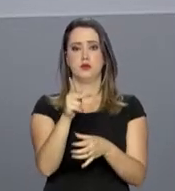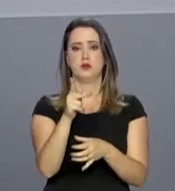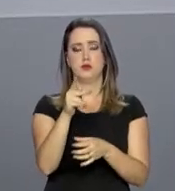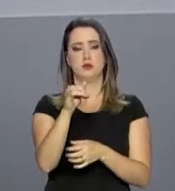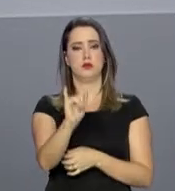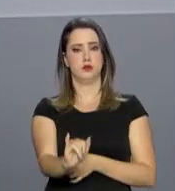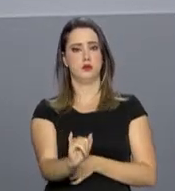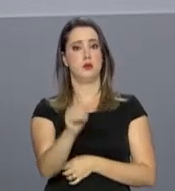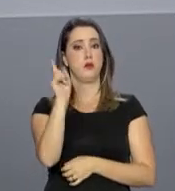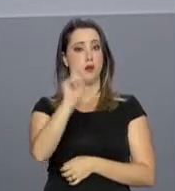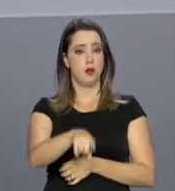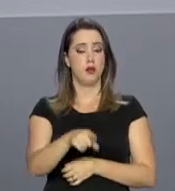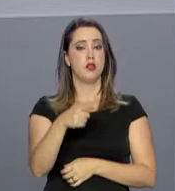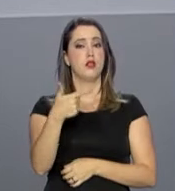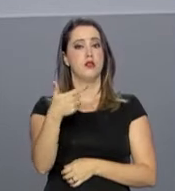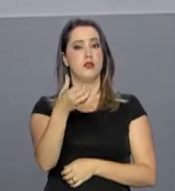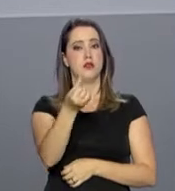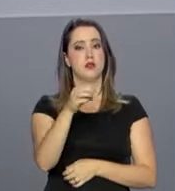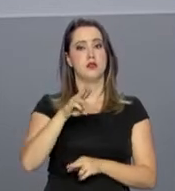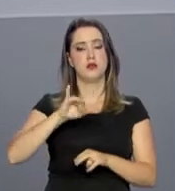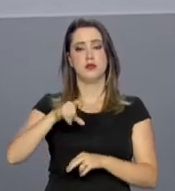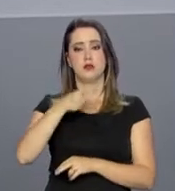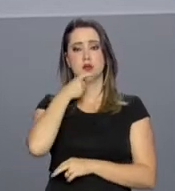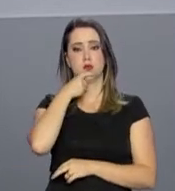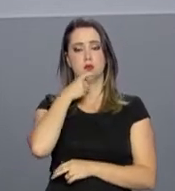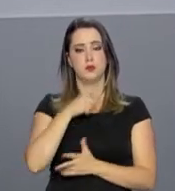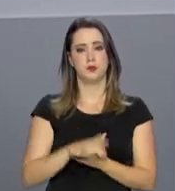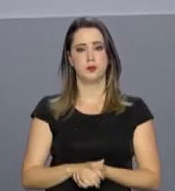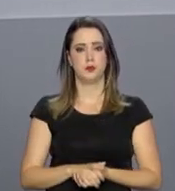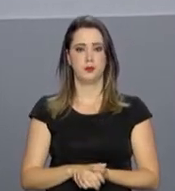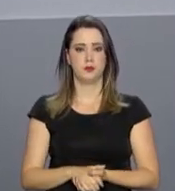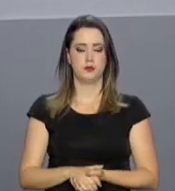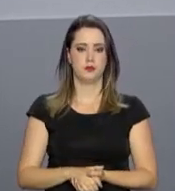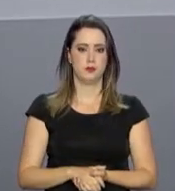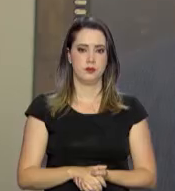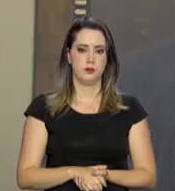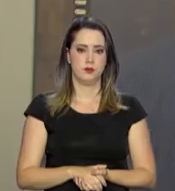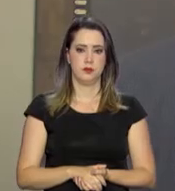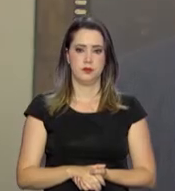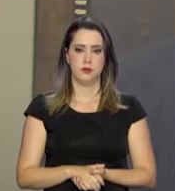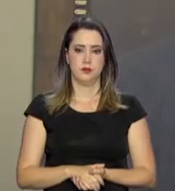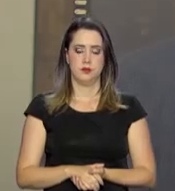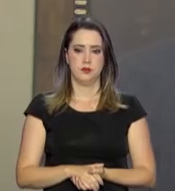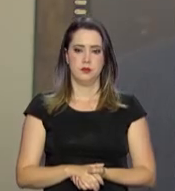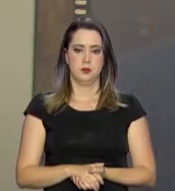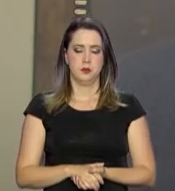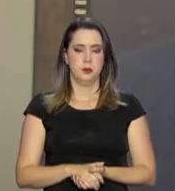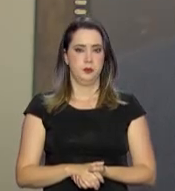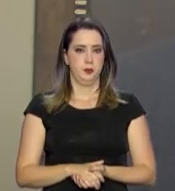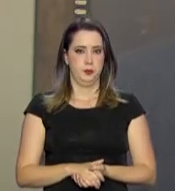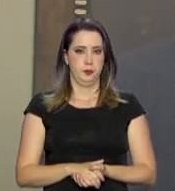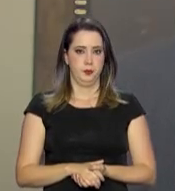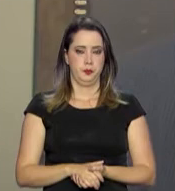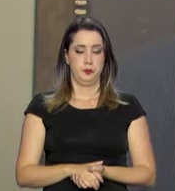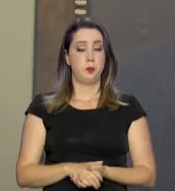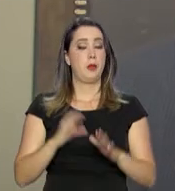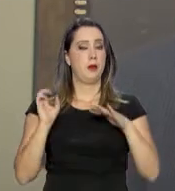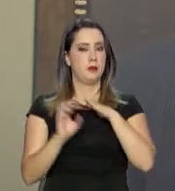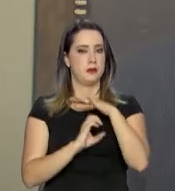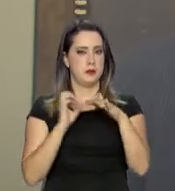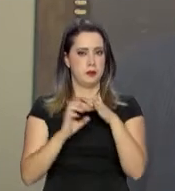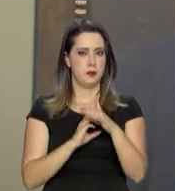Investimentos, o PPI, será no dia 26 de julho. Essas empresas que